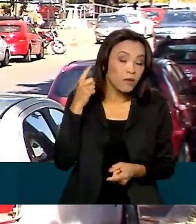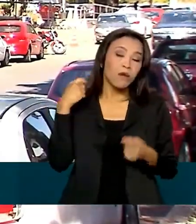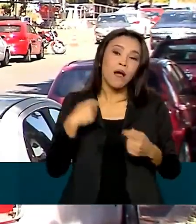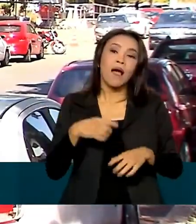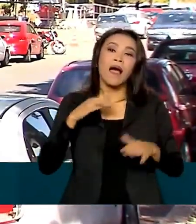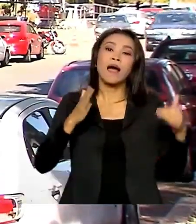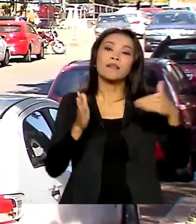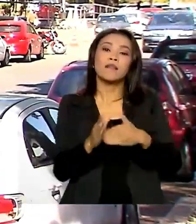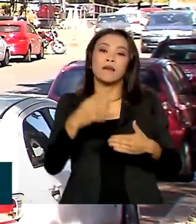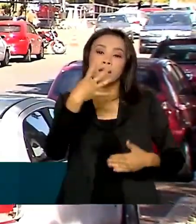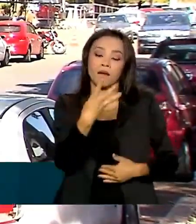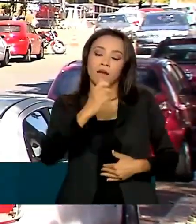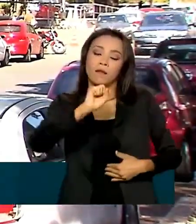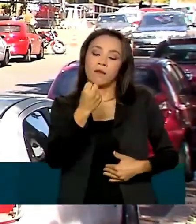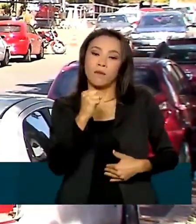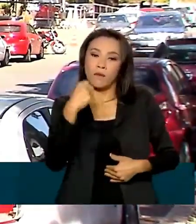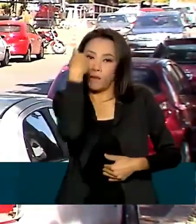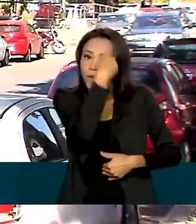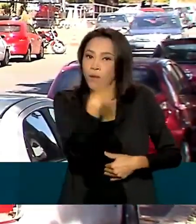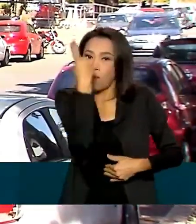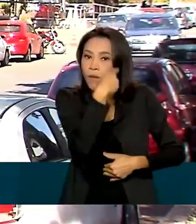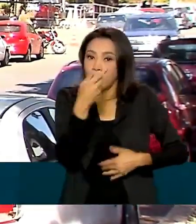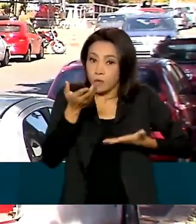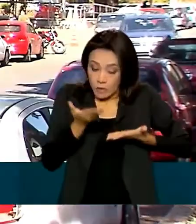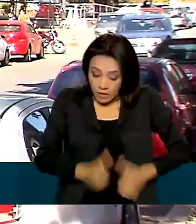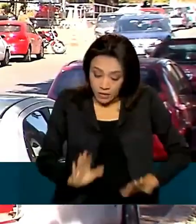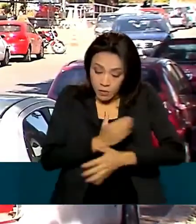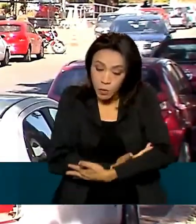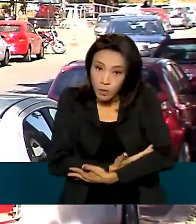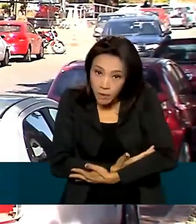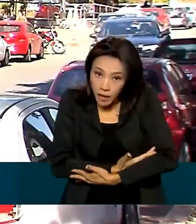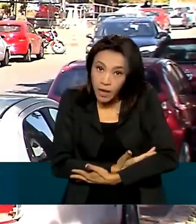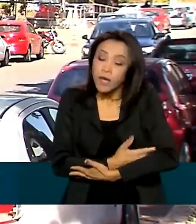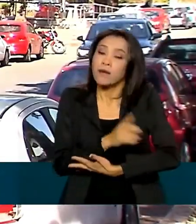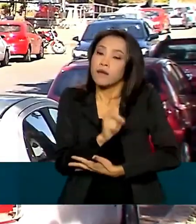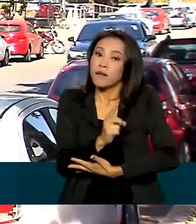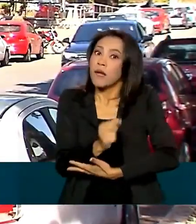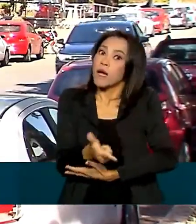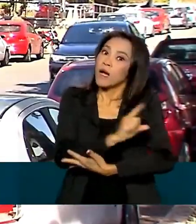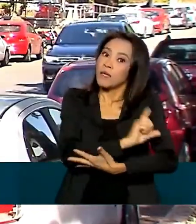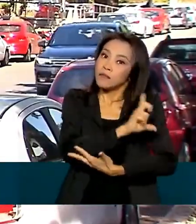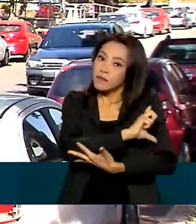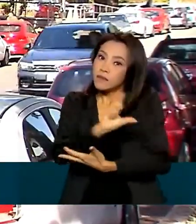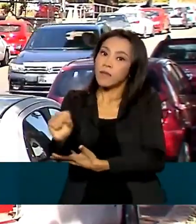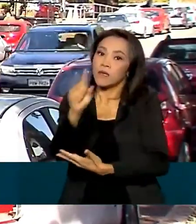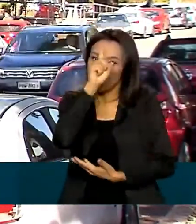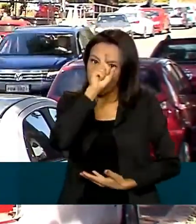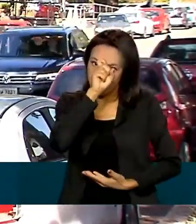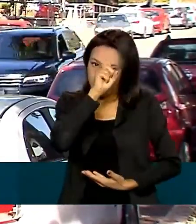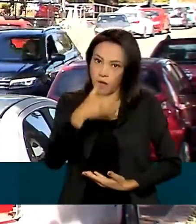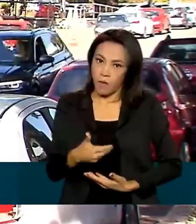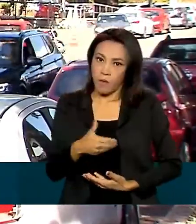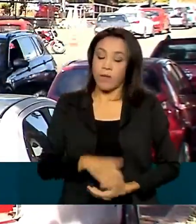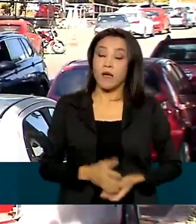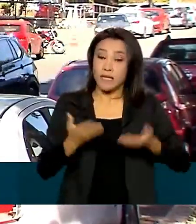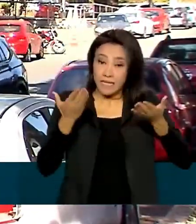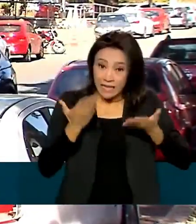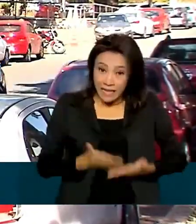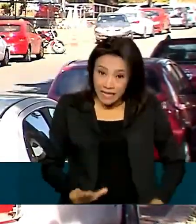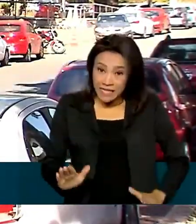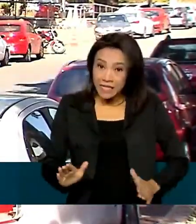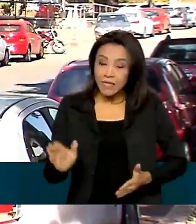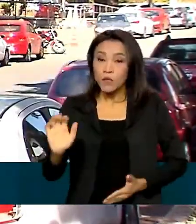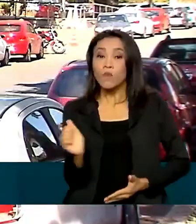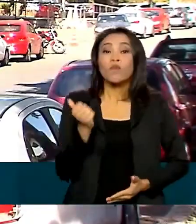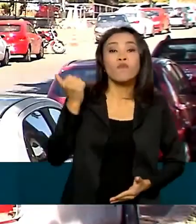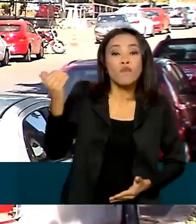48 horas após o nascimento do bebê, antes mesmo da alta hospitalar. Em caso de nascimentos fora da